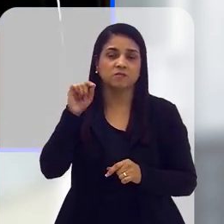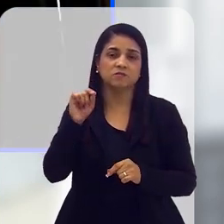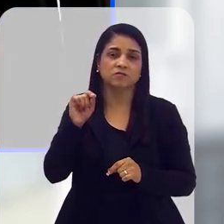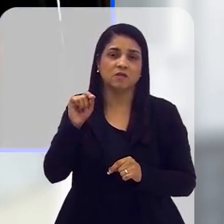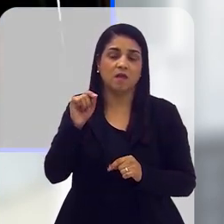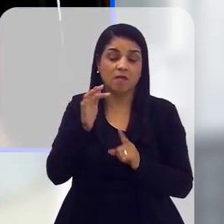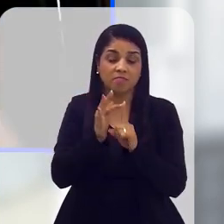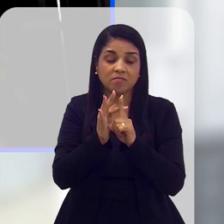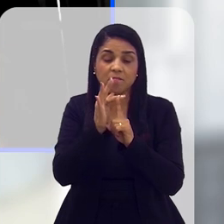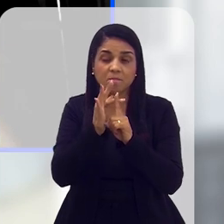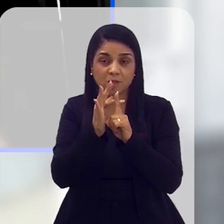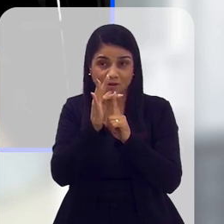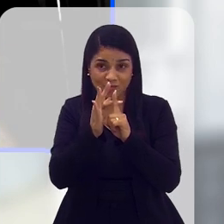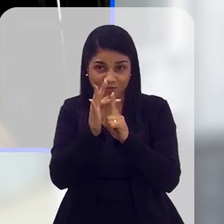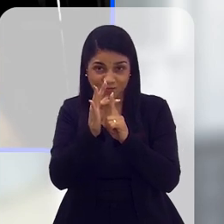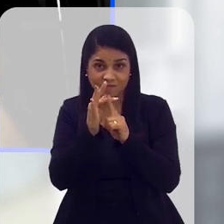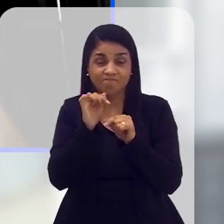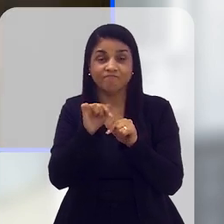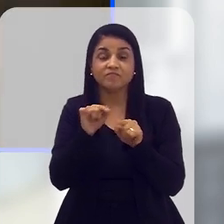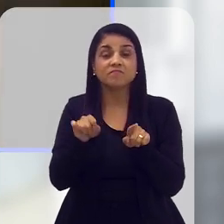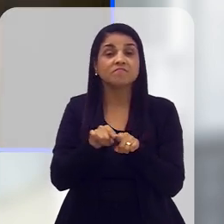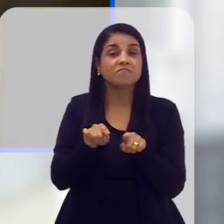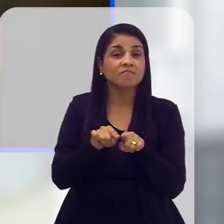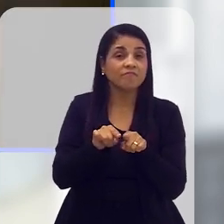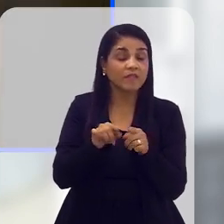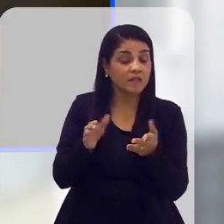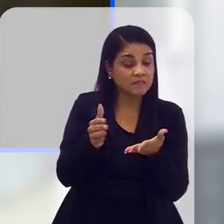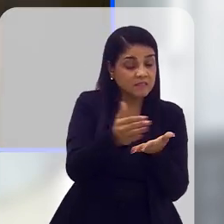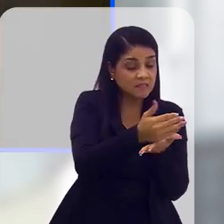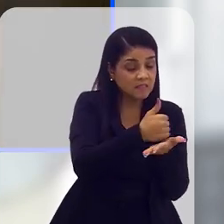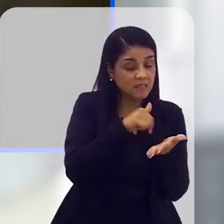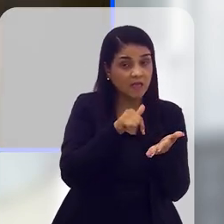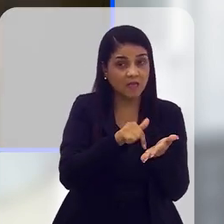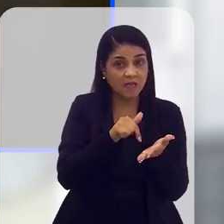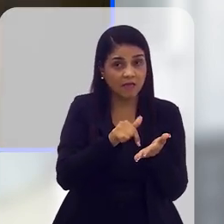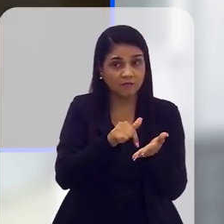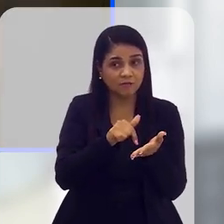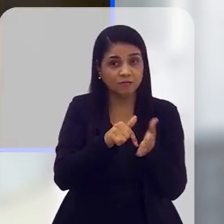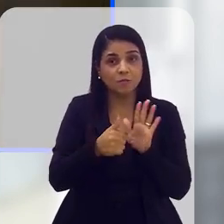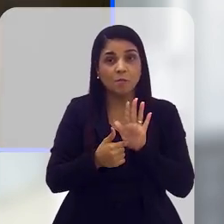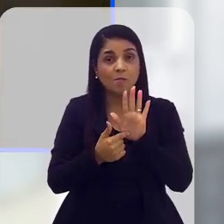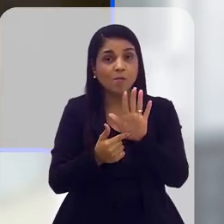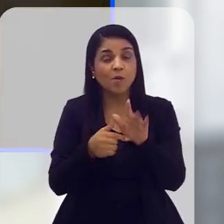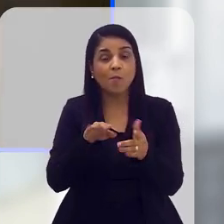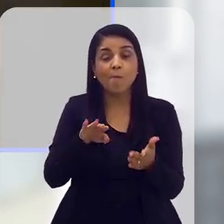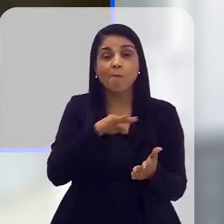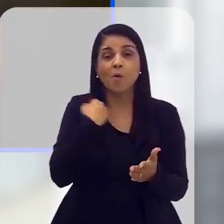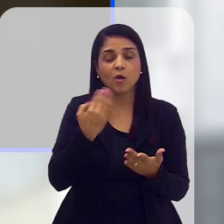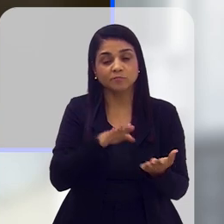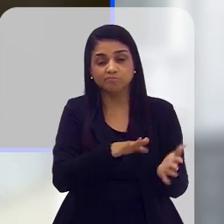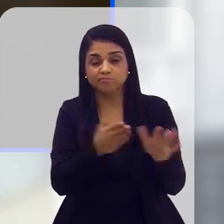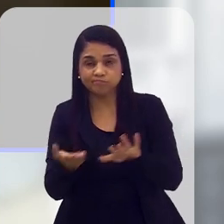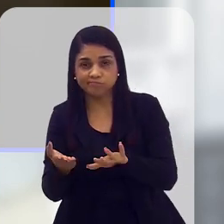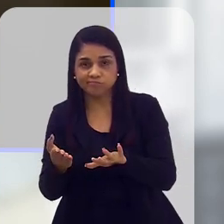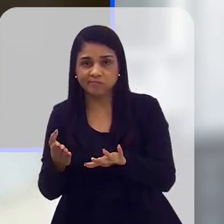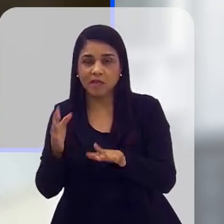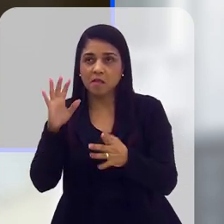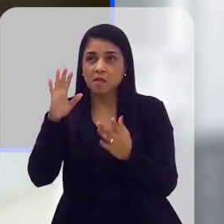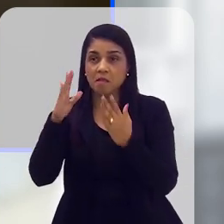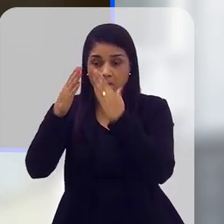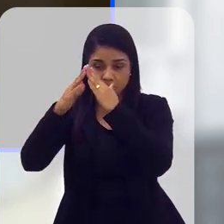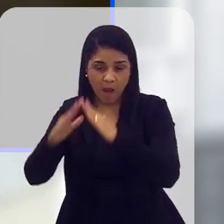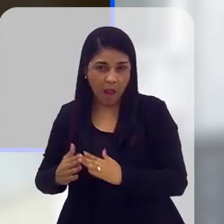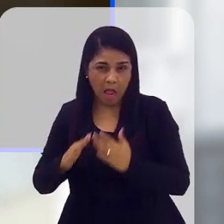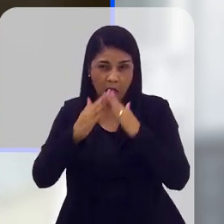principalmente as alterações com relação à temperatura. E também esse dado, ele leva em consideração as mortes por conta de